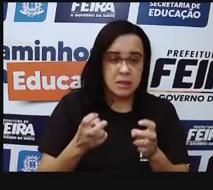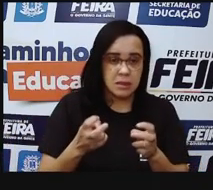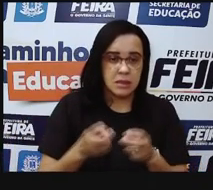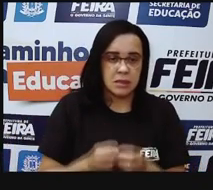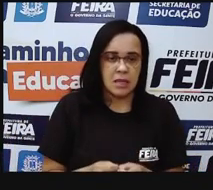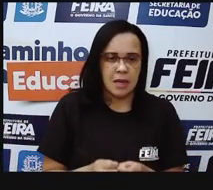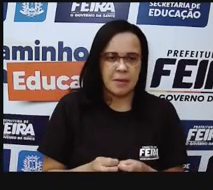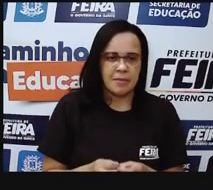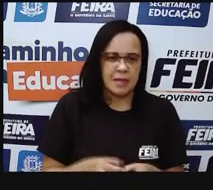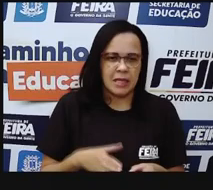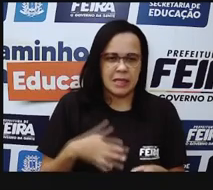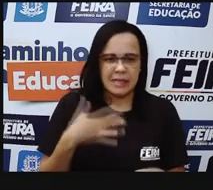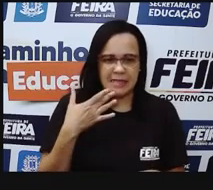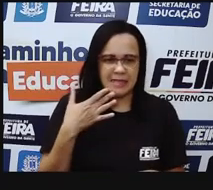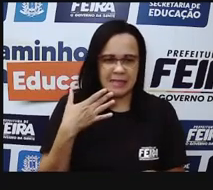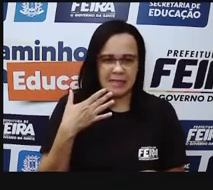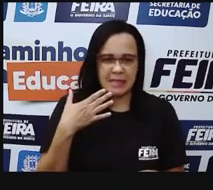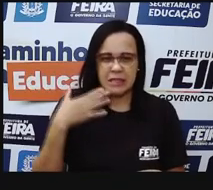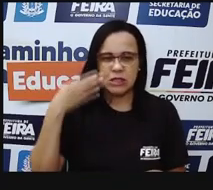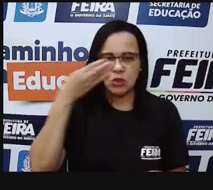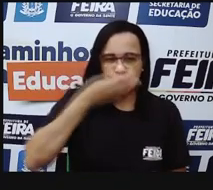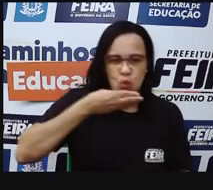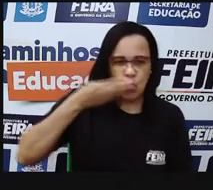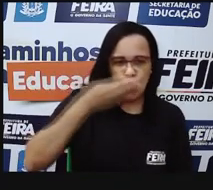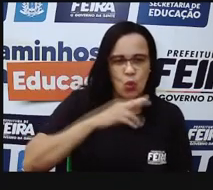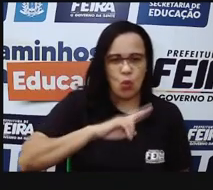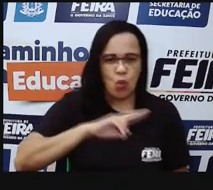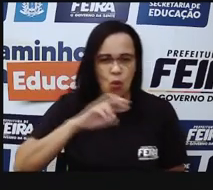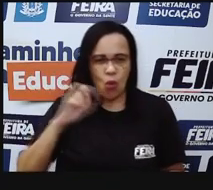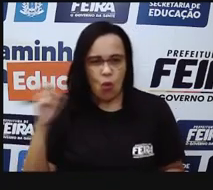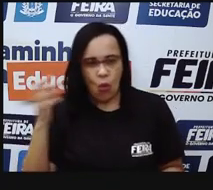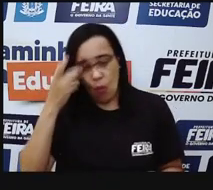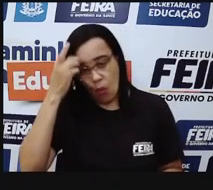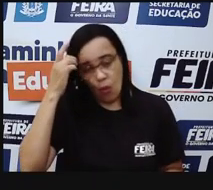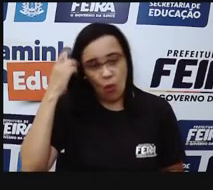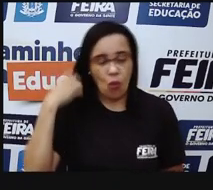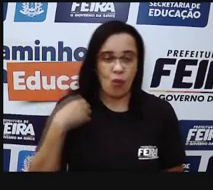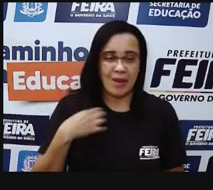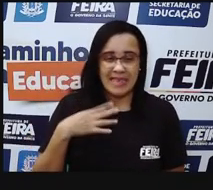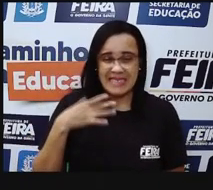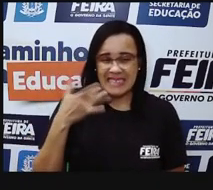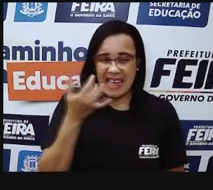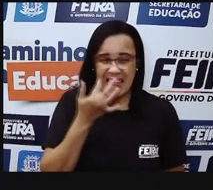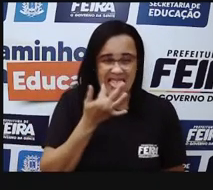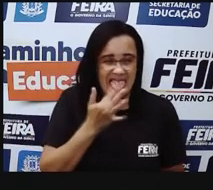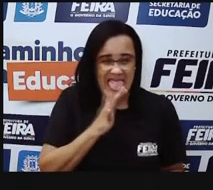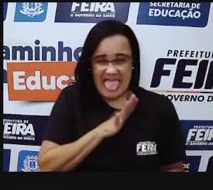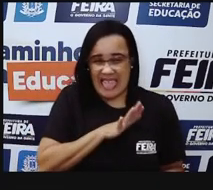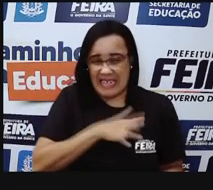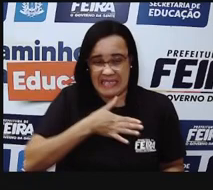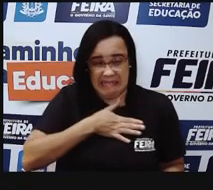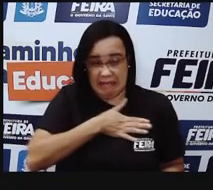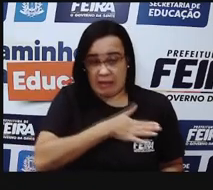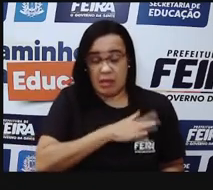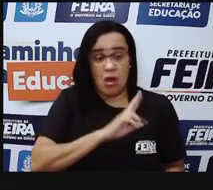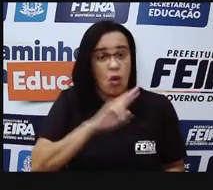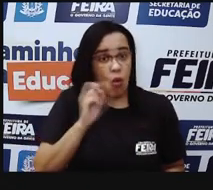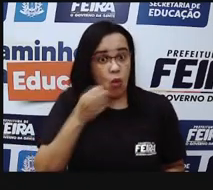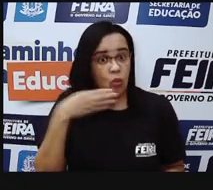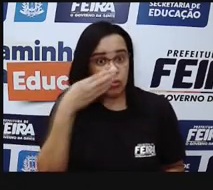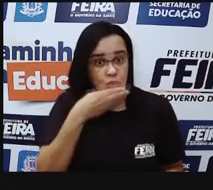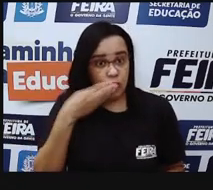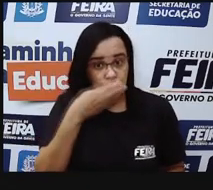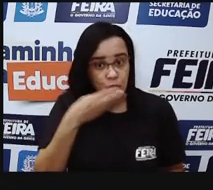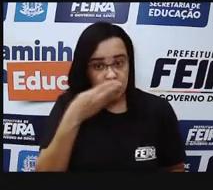amargo mais lá no fundo da língua, o azedo mais multilaterais, o doce na ponta da língua,